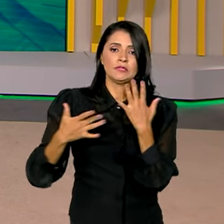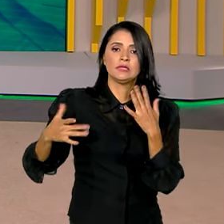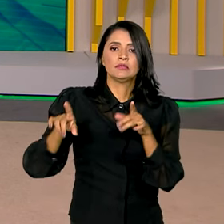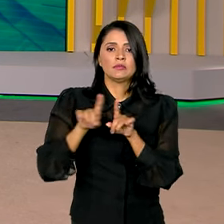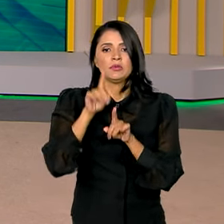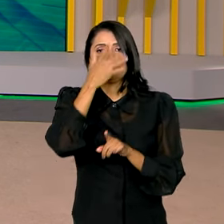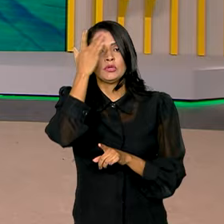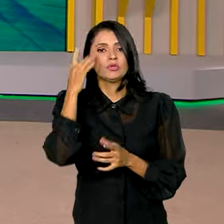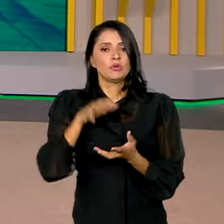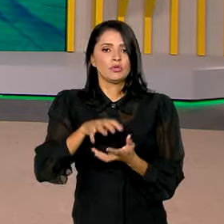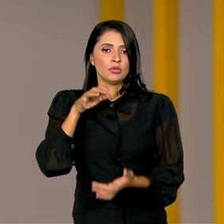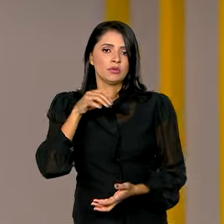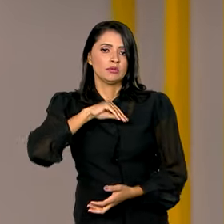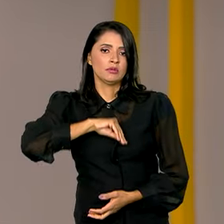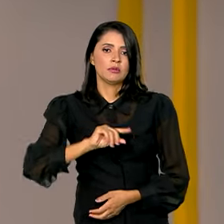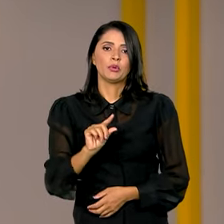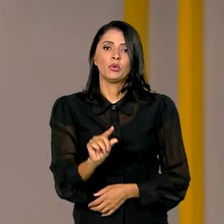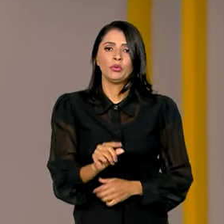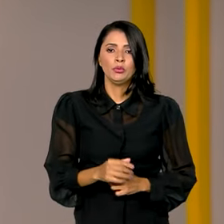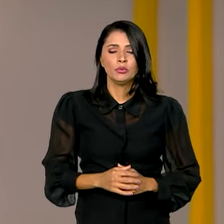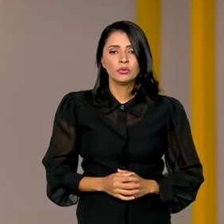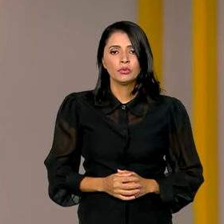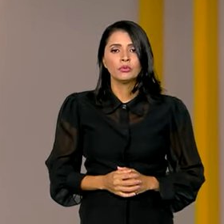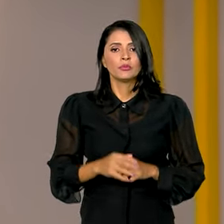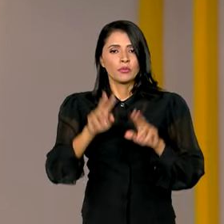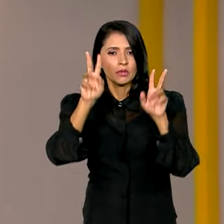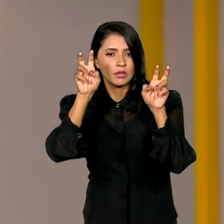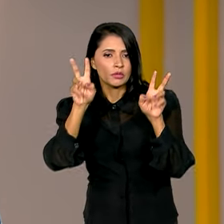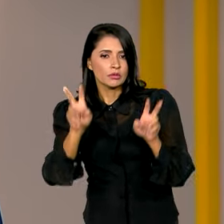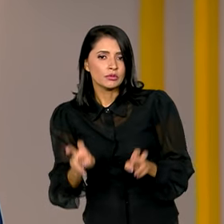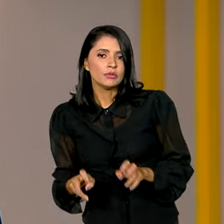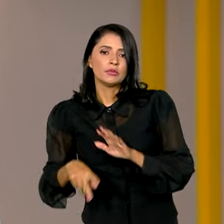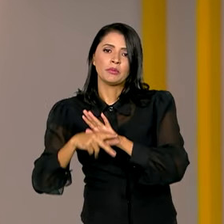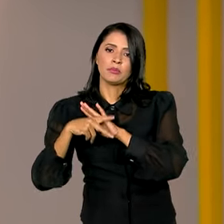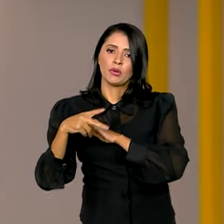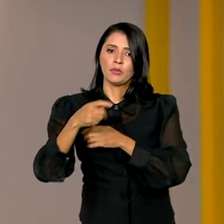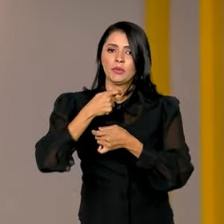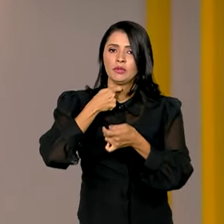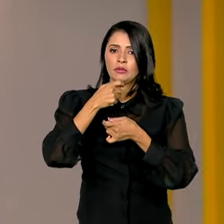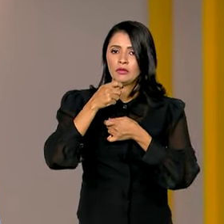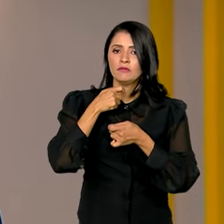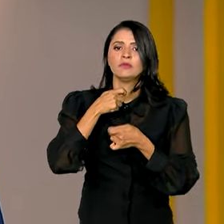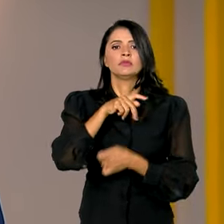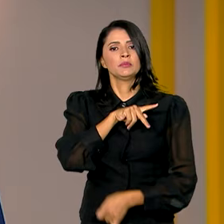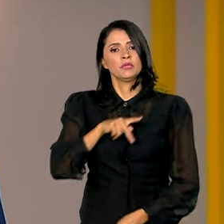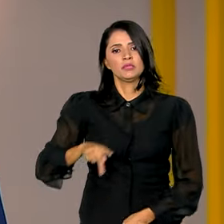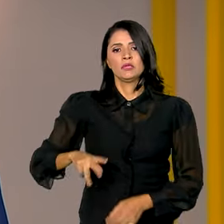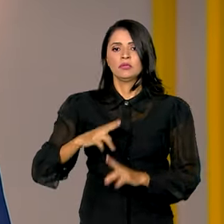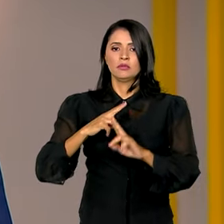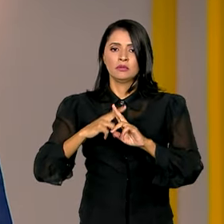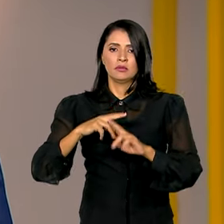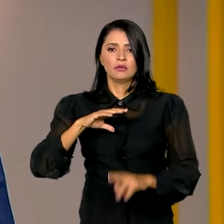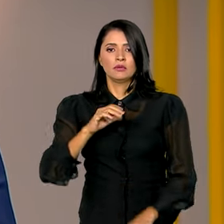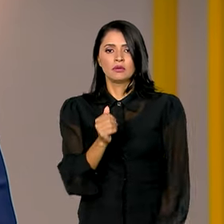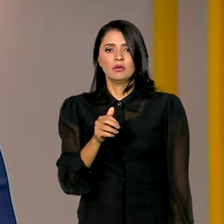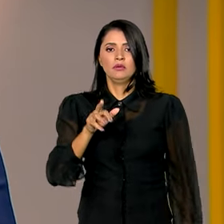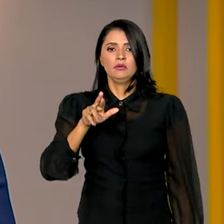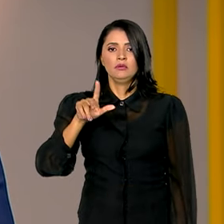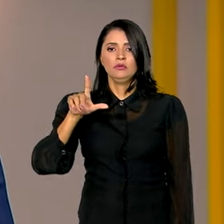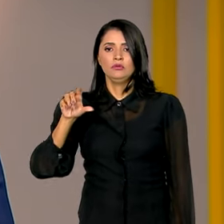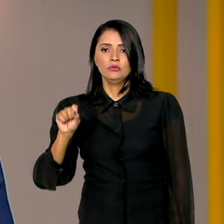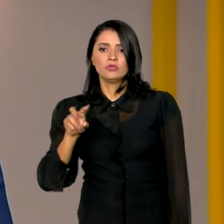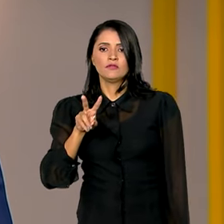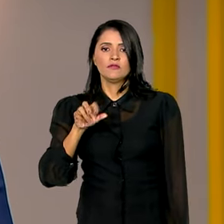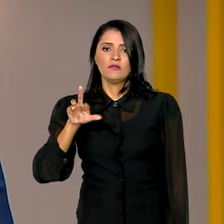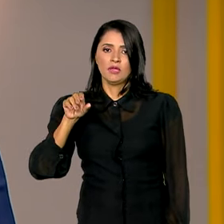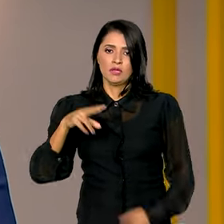idosos de baixa renda. Esses assuntos fizeram parte da entrevista do presidente da Caixa, Carlos Antônio Vieira, à